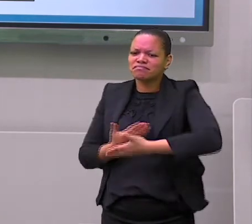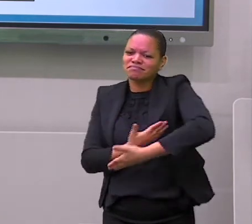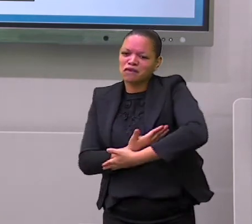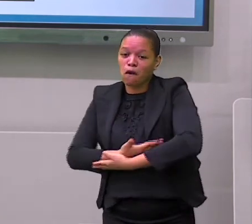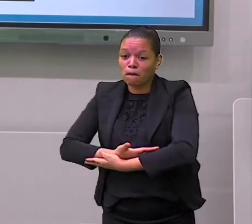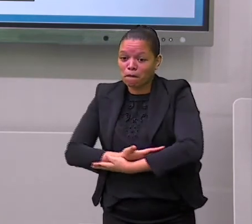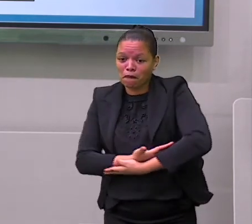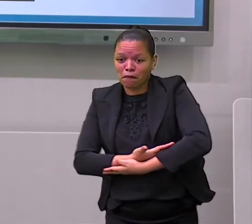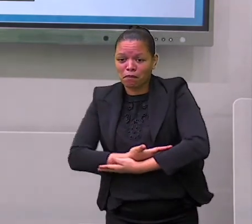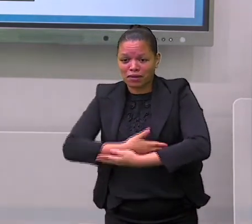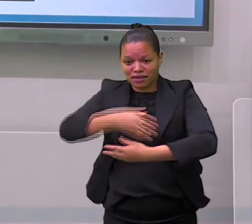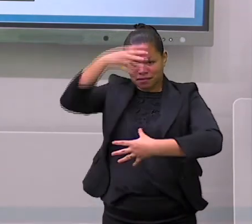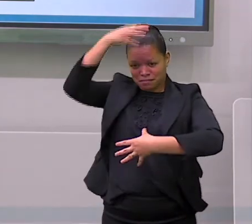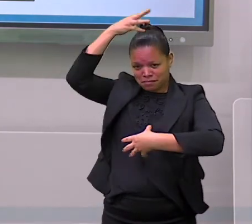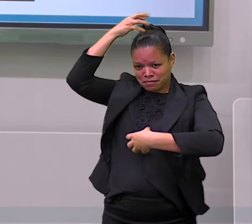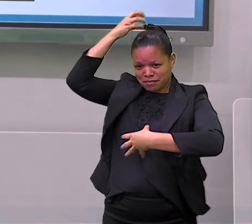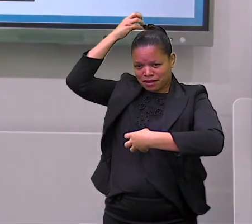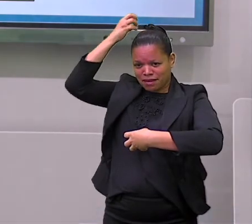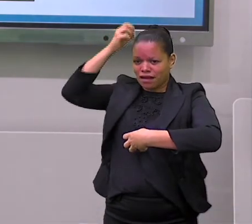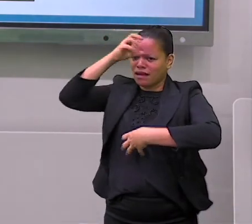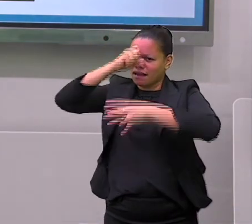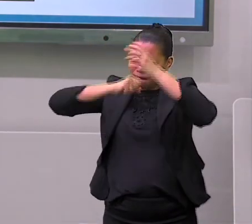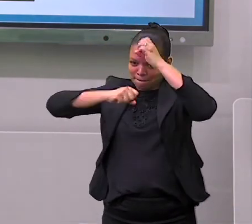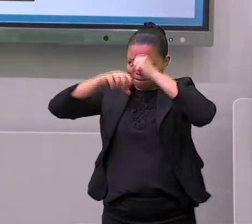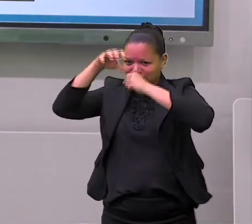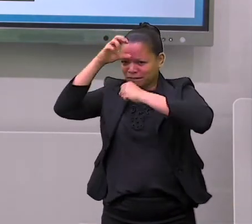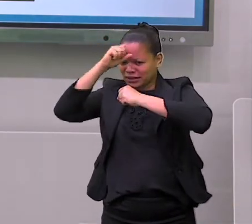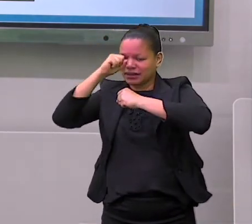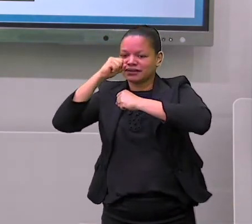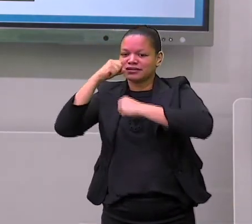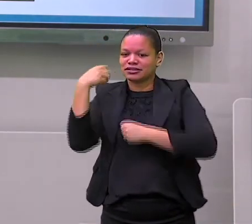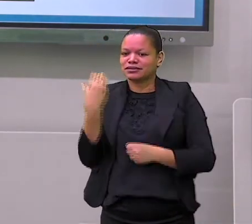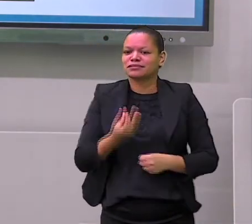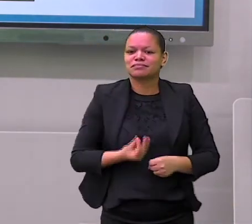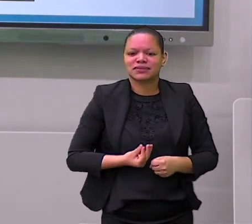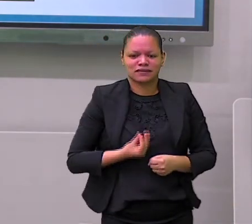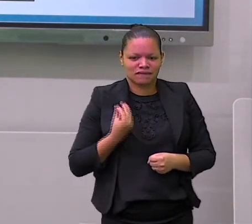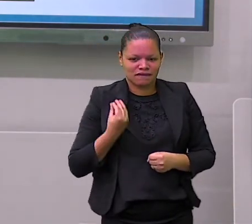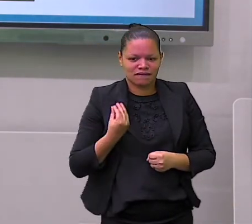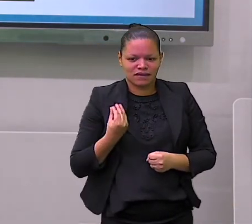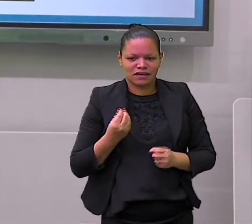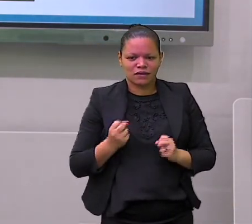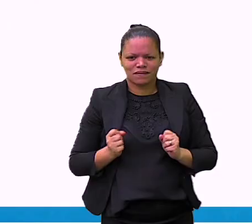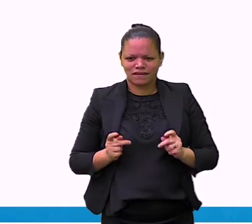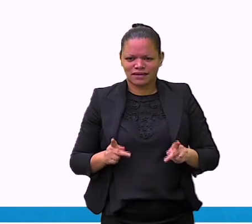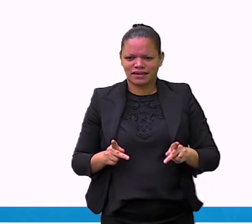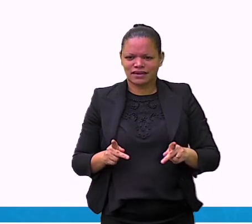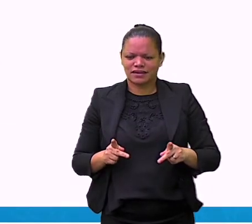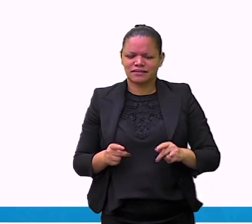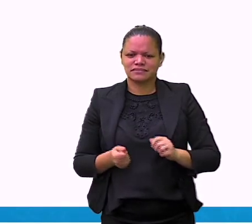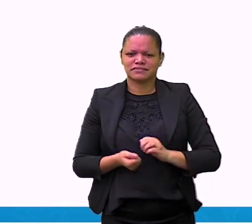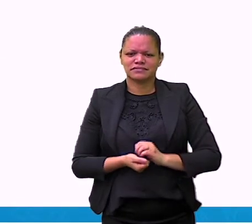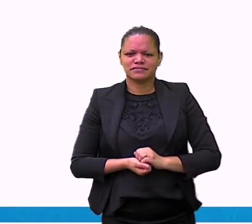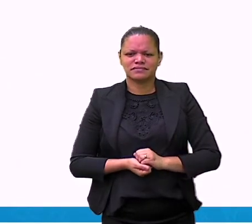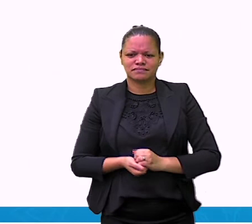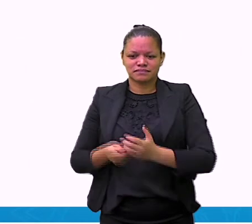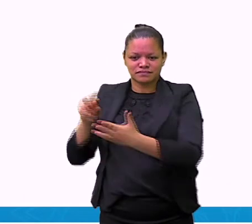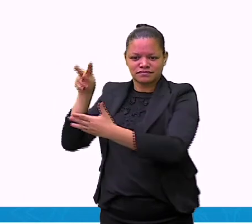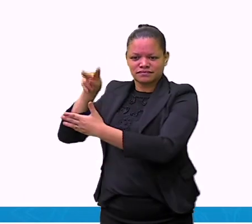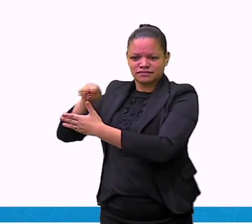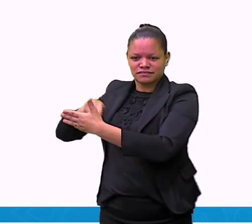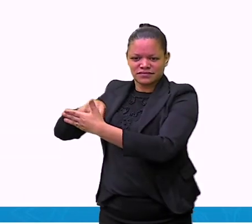aprendendo para sobreviver. É mais questão de sobrevivência. Continuando aqui a nossa leitura, vamos lá.